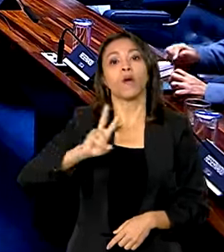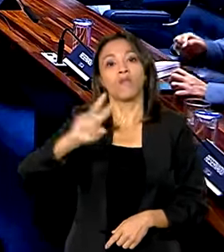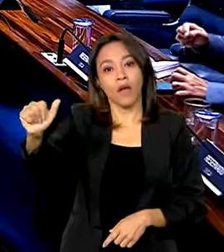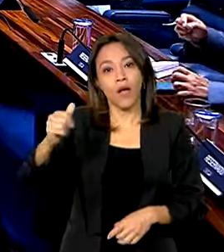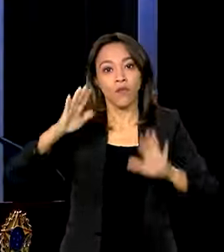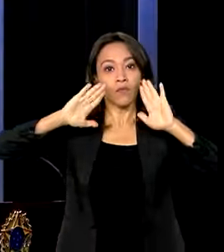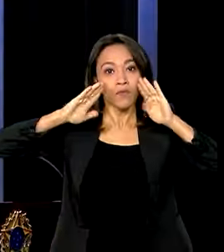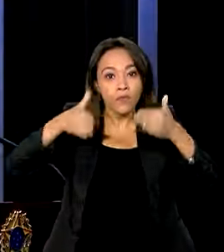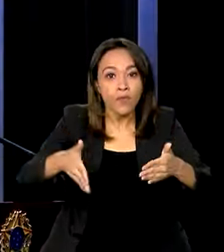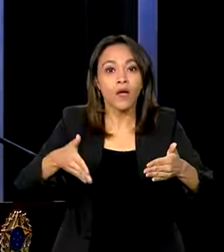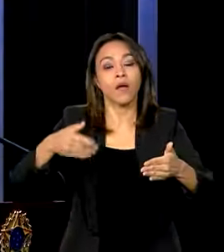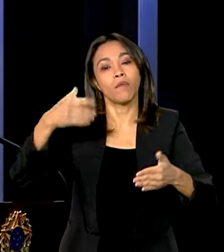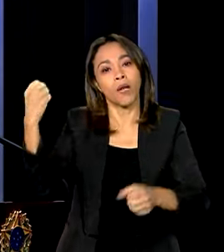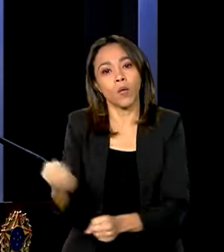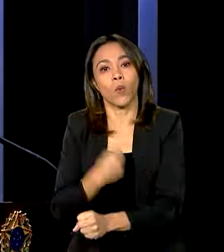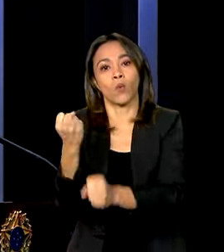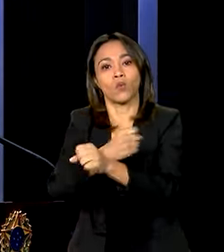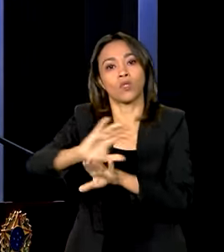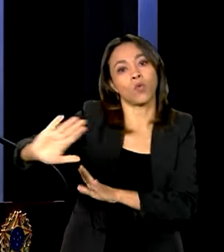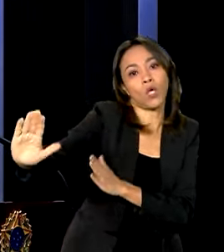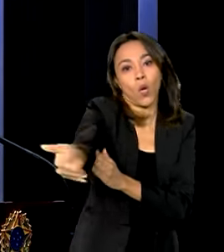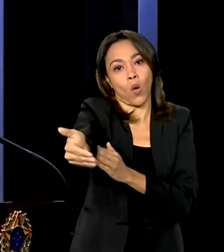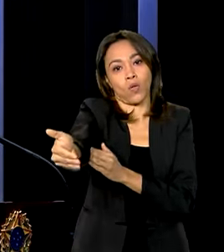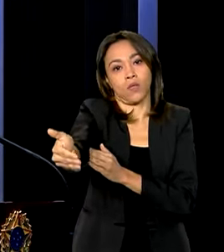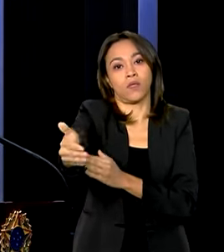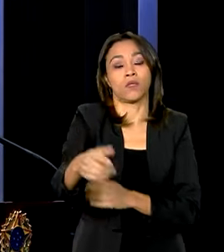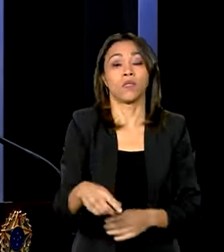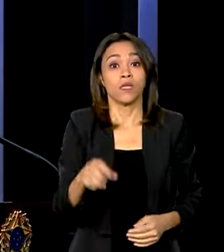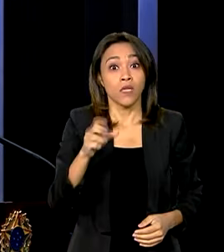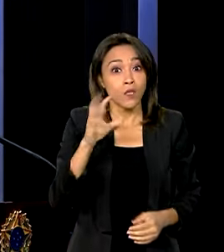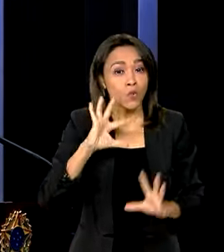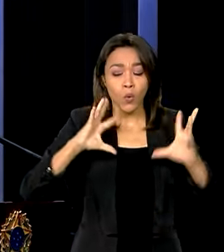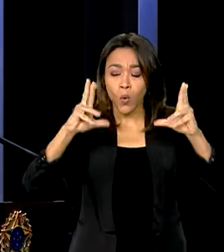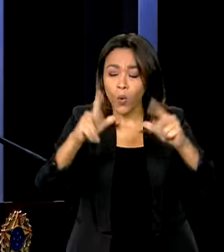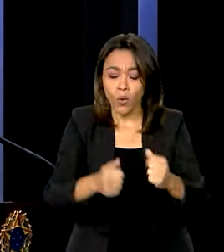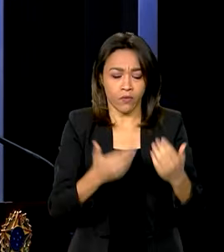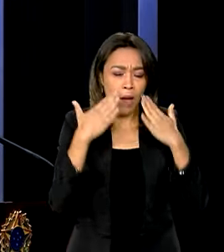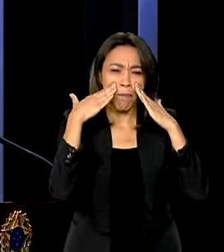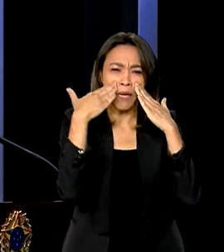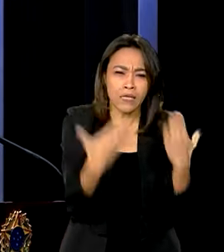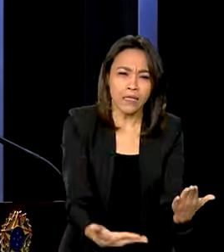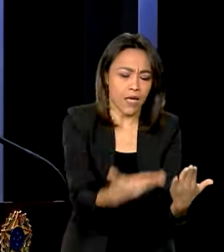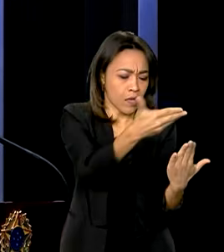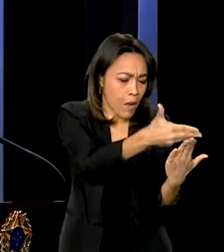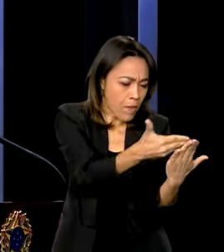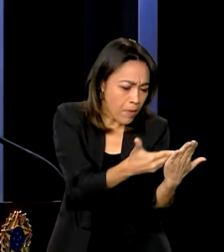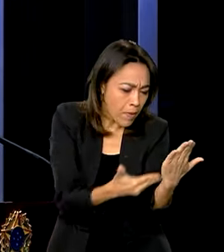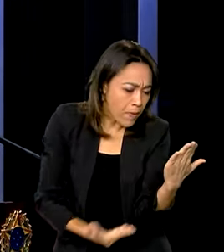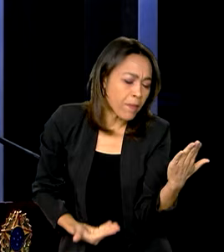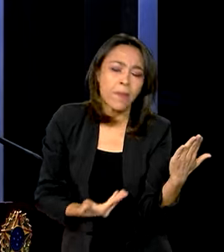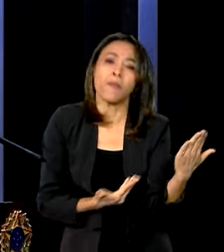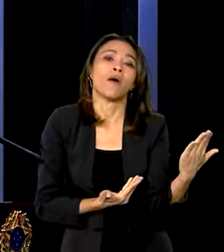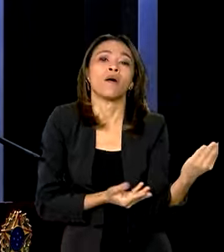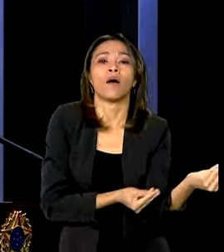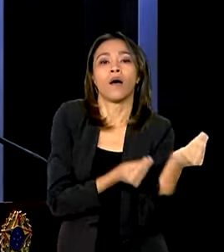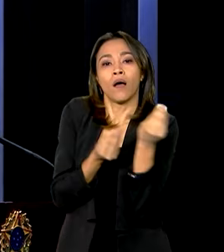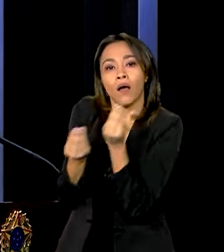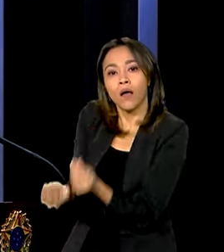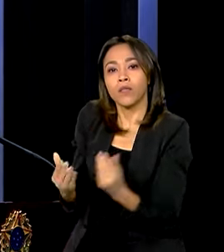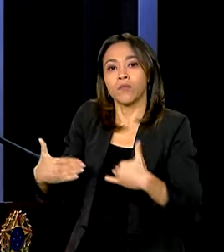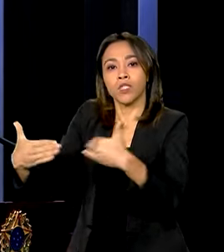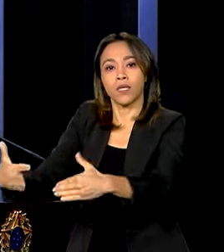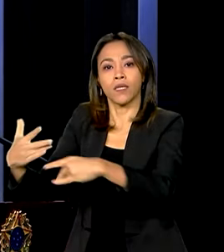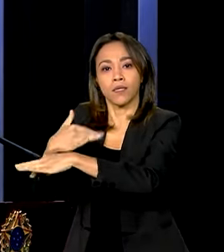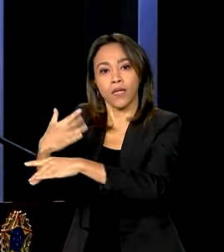Grande do Sul. Todas as encostas que foram apresentadas no Ministério das Cidades no Rio Grande do Sul,